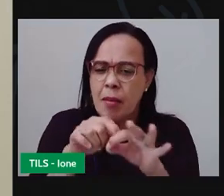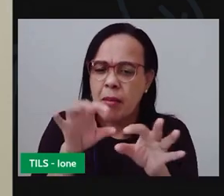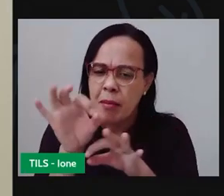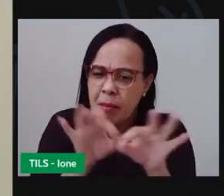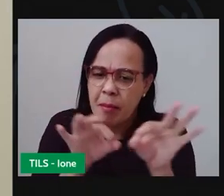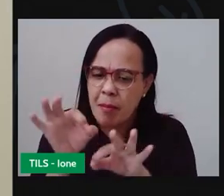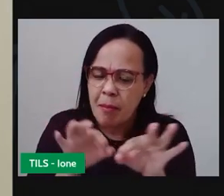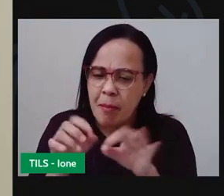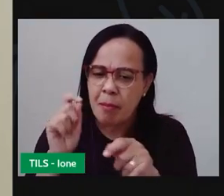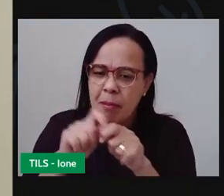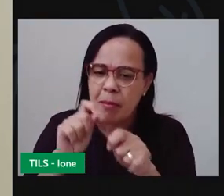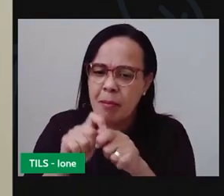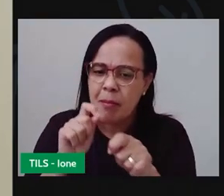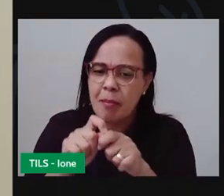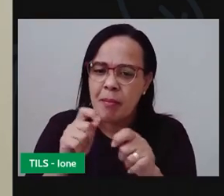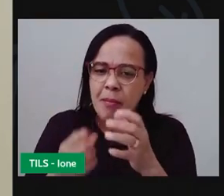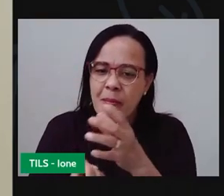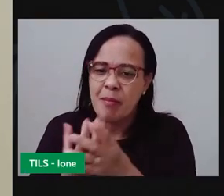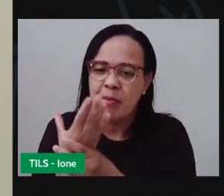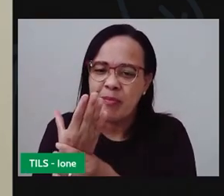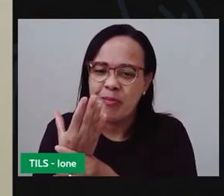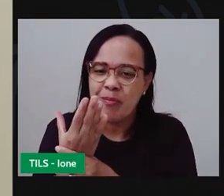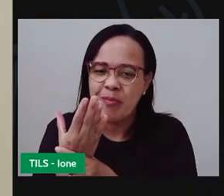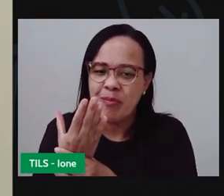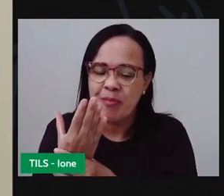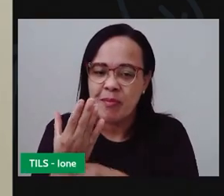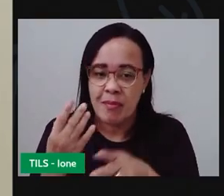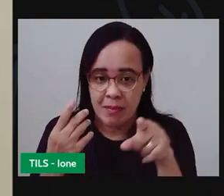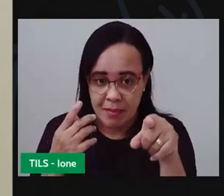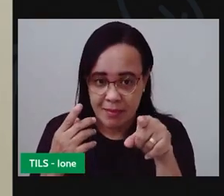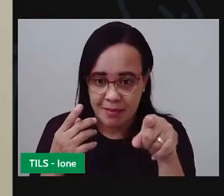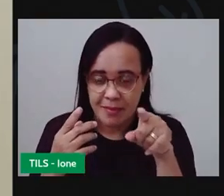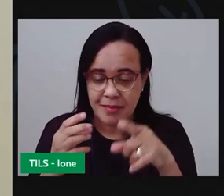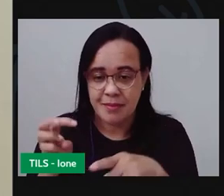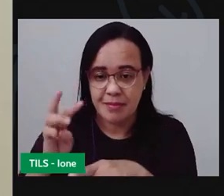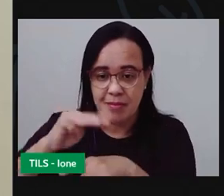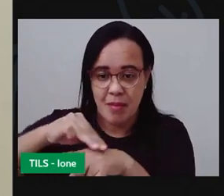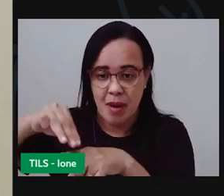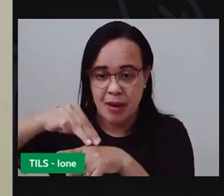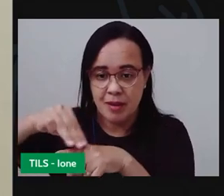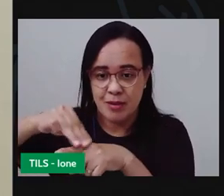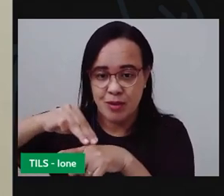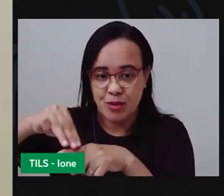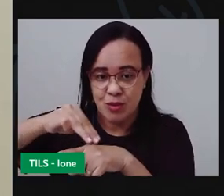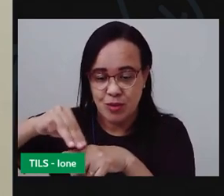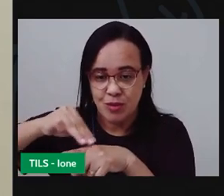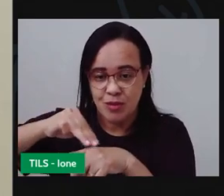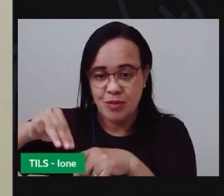vou pegar fica adesiva para